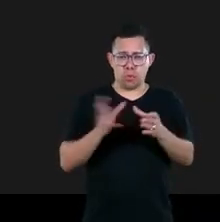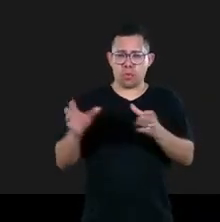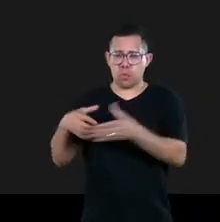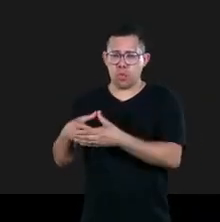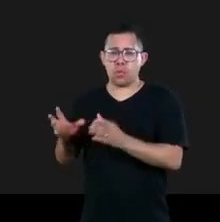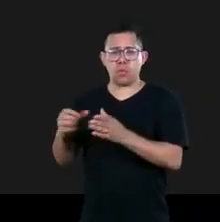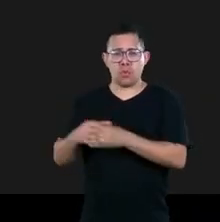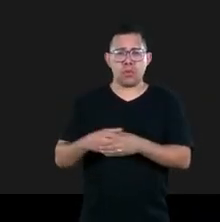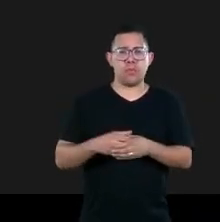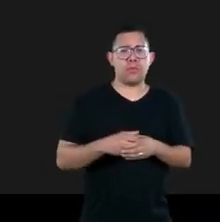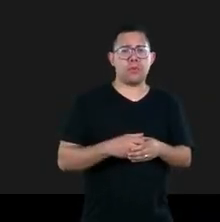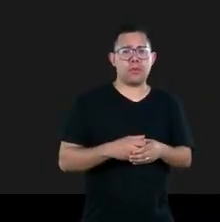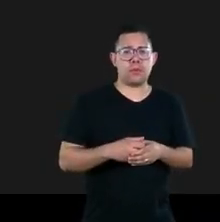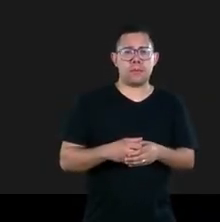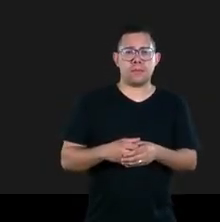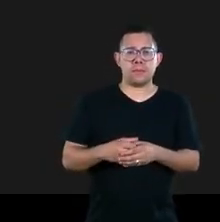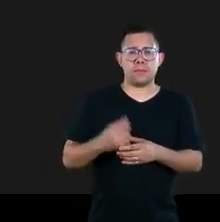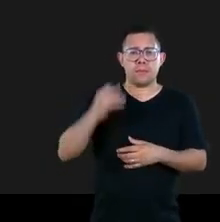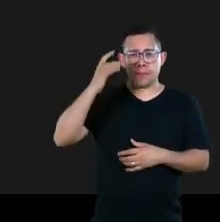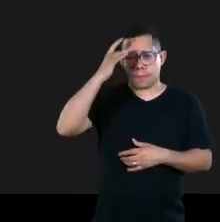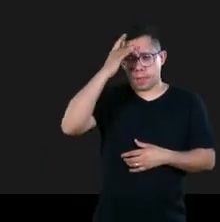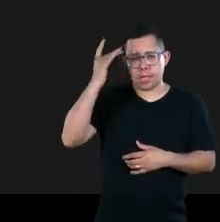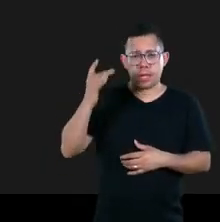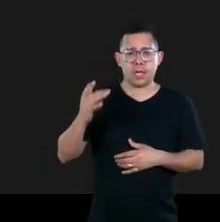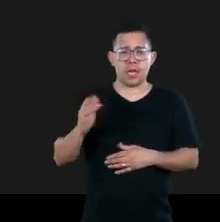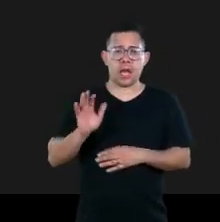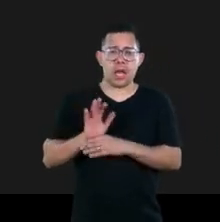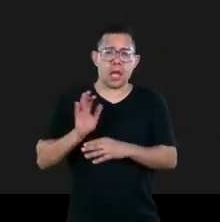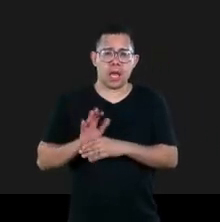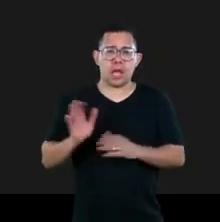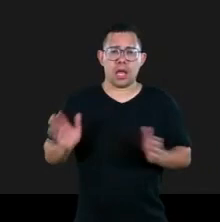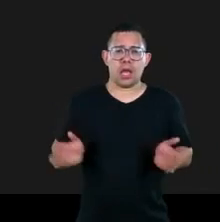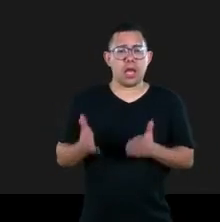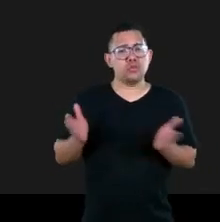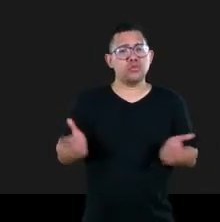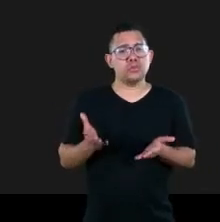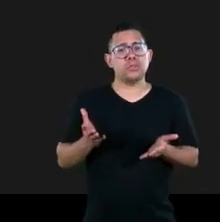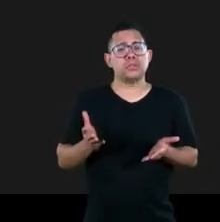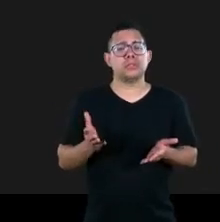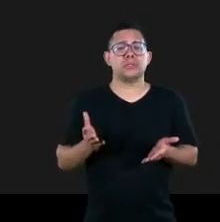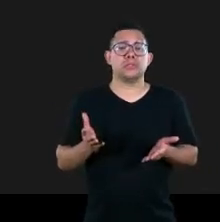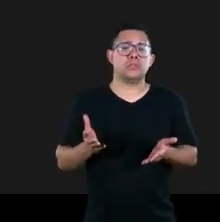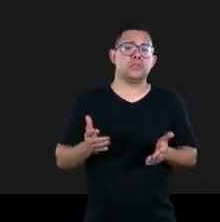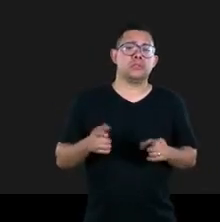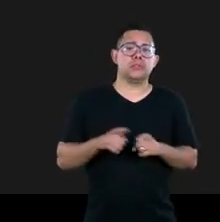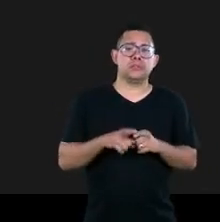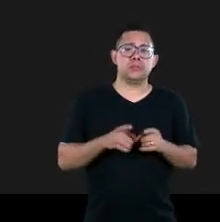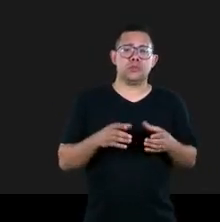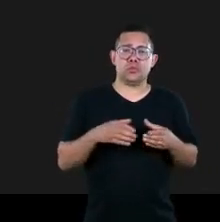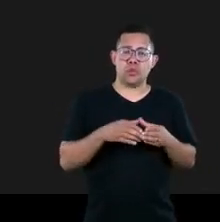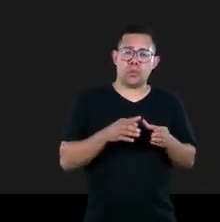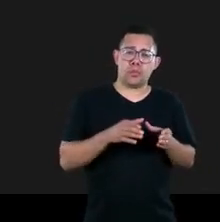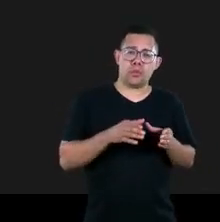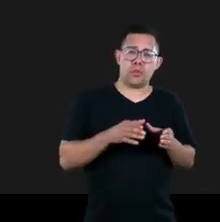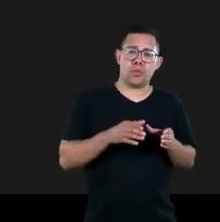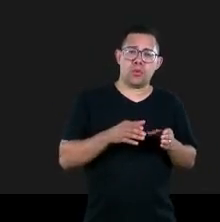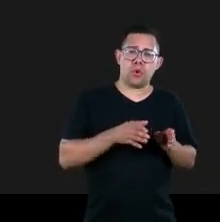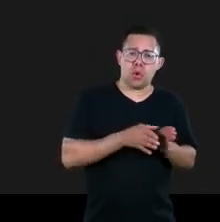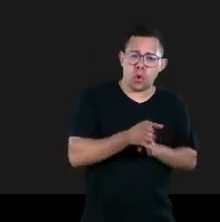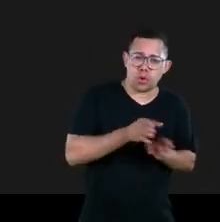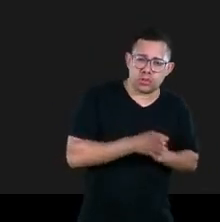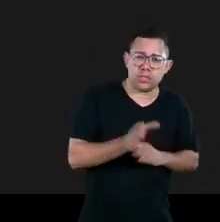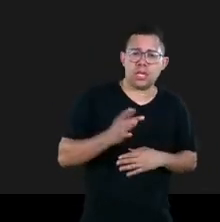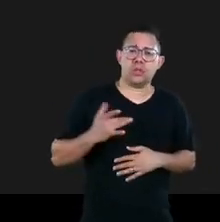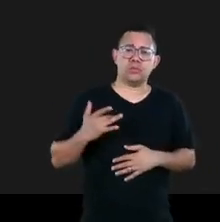governamentais assim governamentais é mais complicado assim mas pelo menos os conselhos de direitos né conselho de